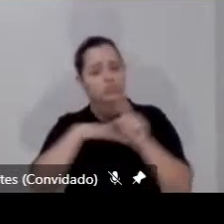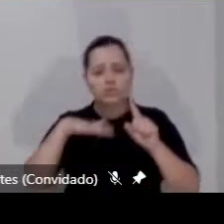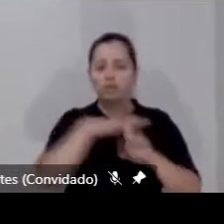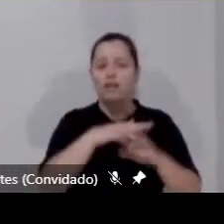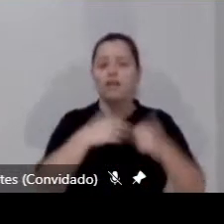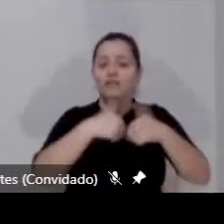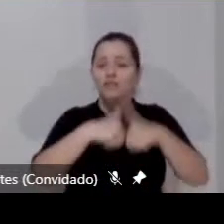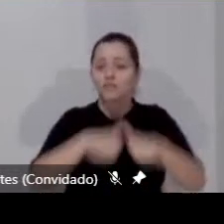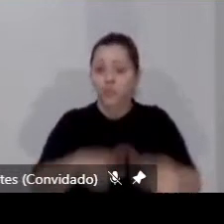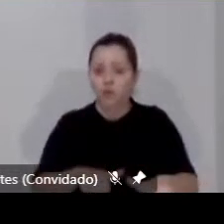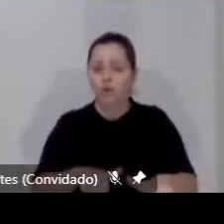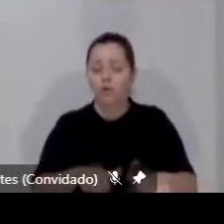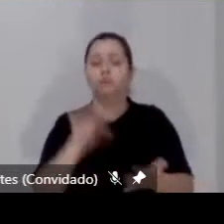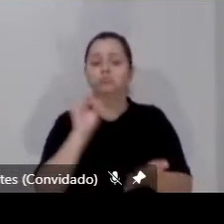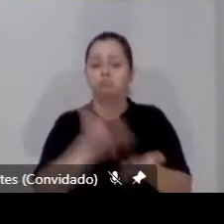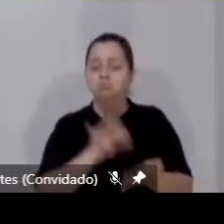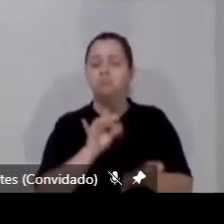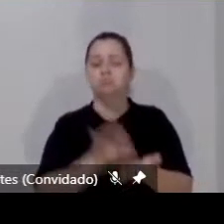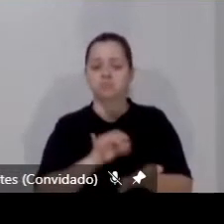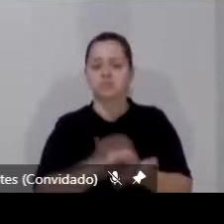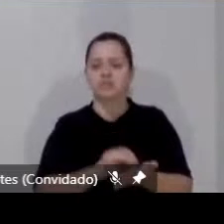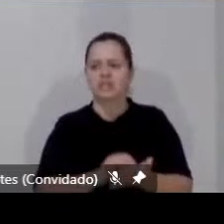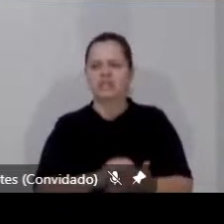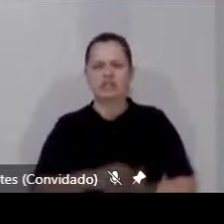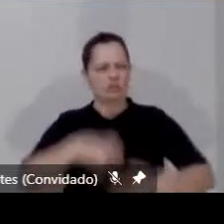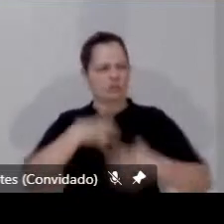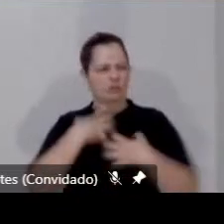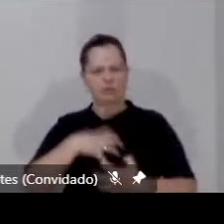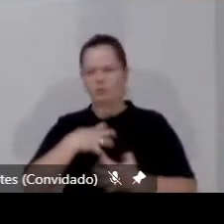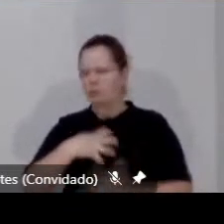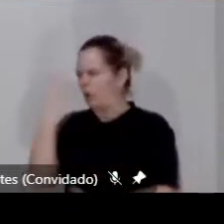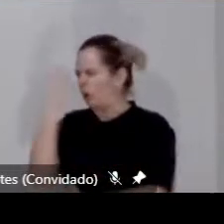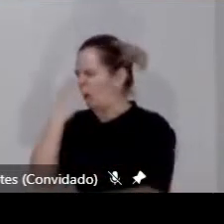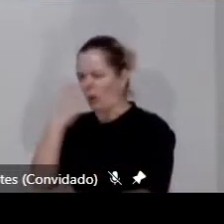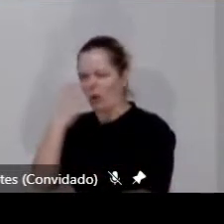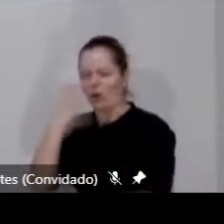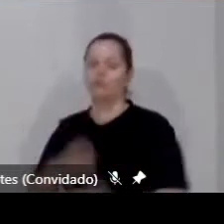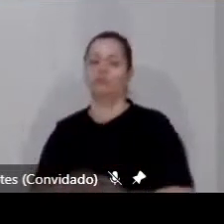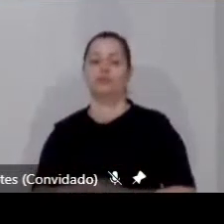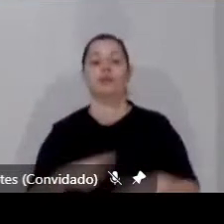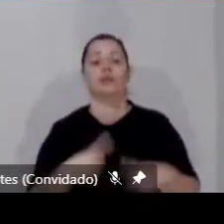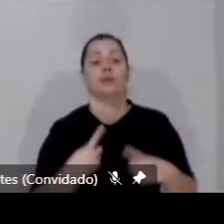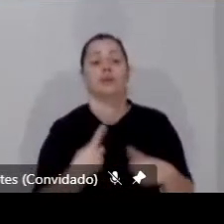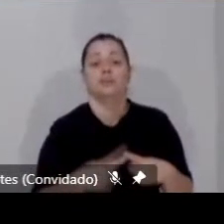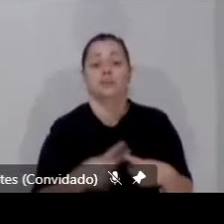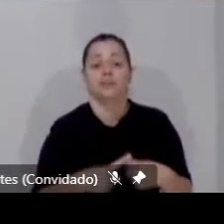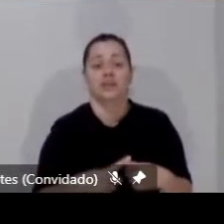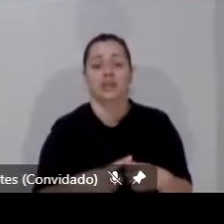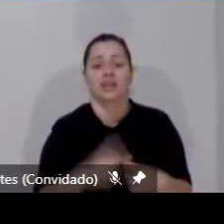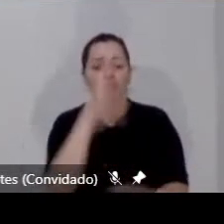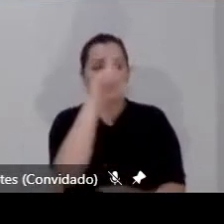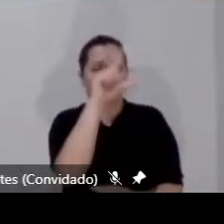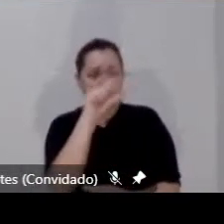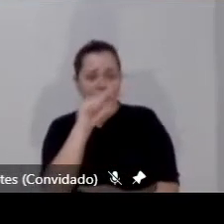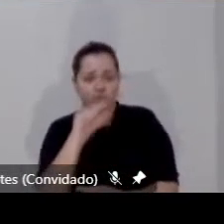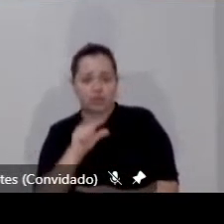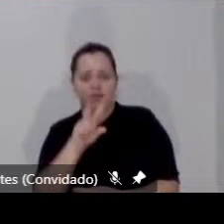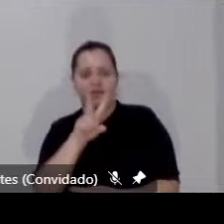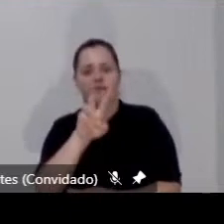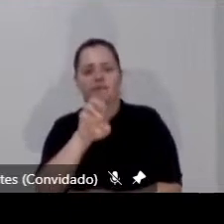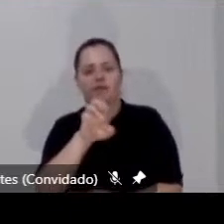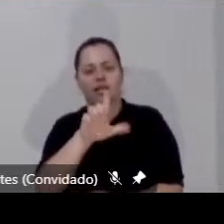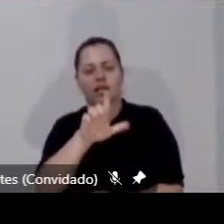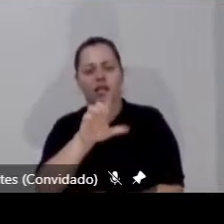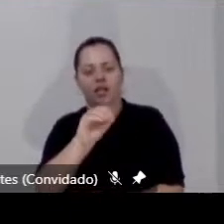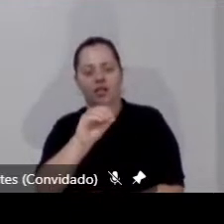realmente irritada com a hipótese de redução de velocidade. E não se